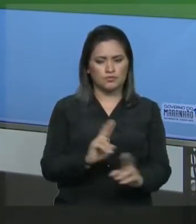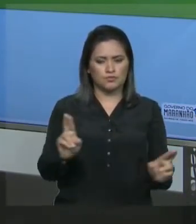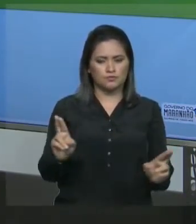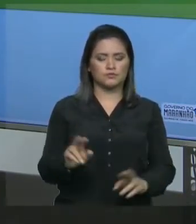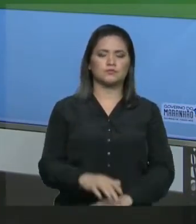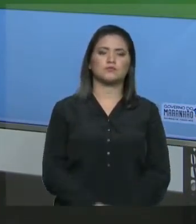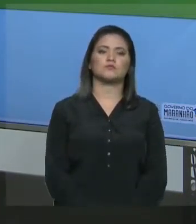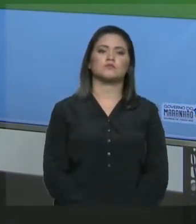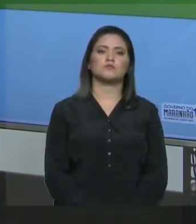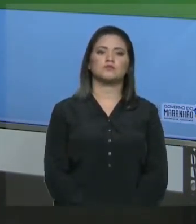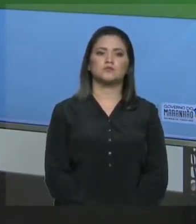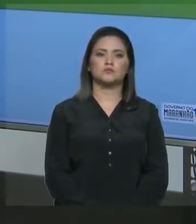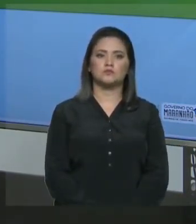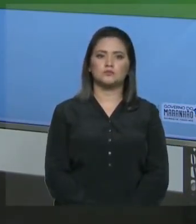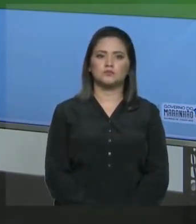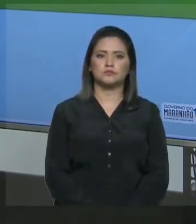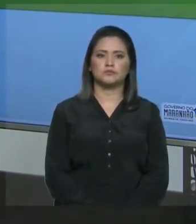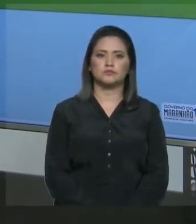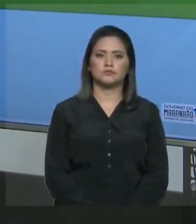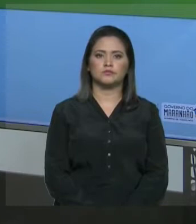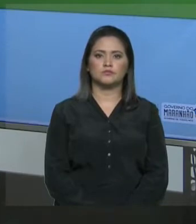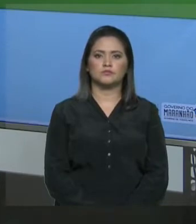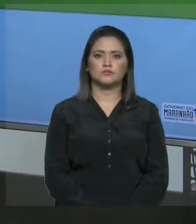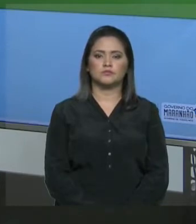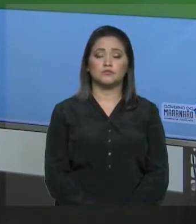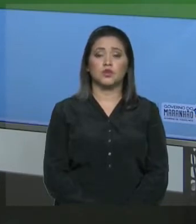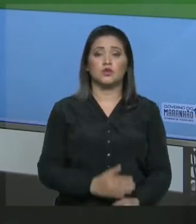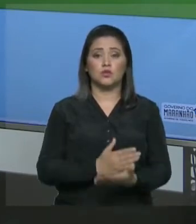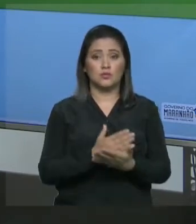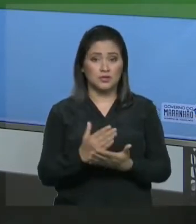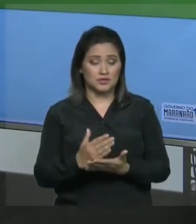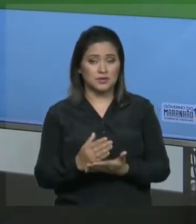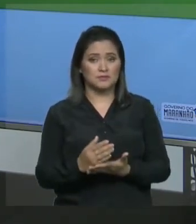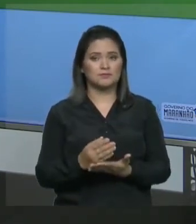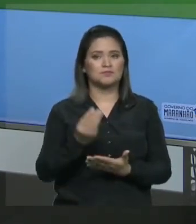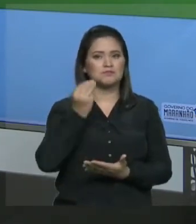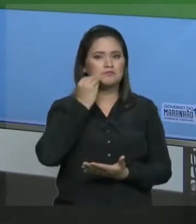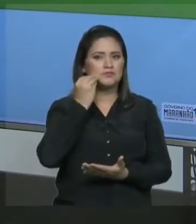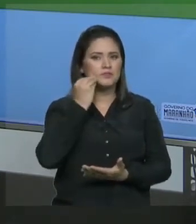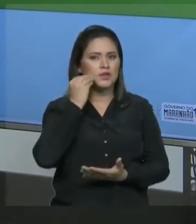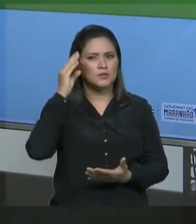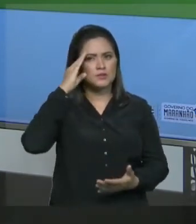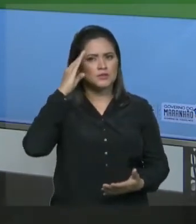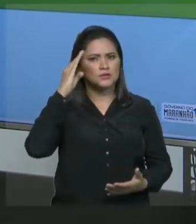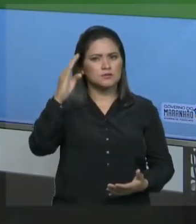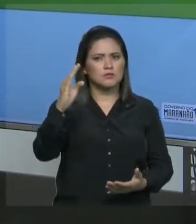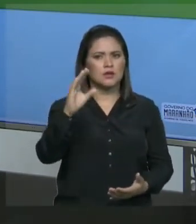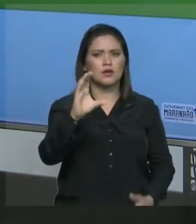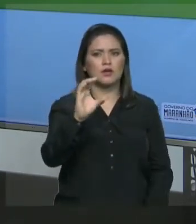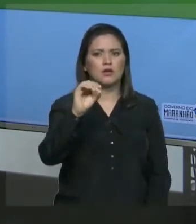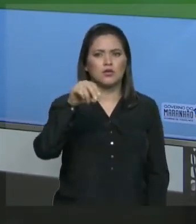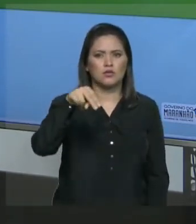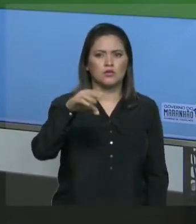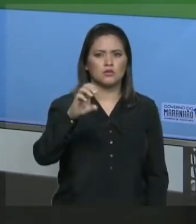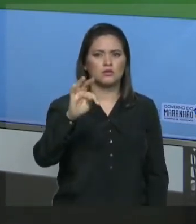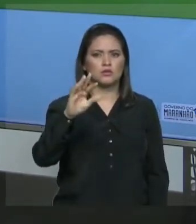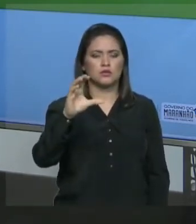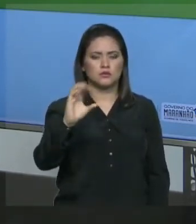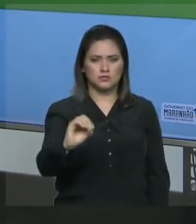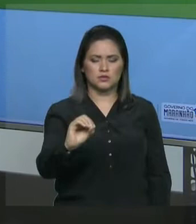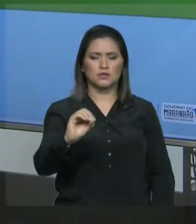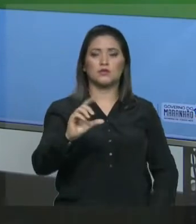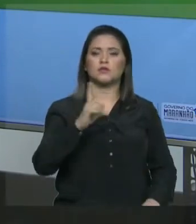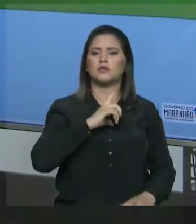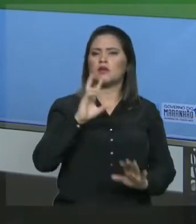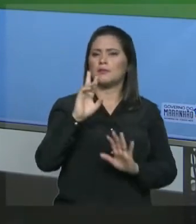solução. Ou seja, vamos começar a ver as principais concentrações das soluções. Tudo bem? Vamos trabalhar com algumas. Existem várias.